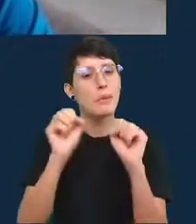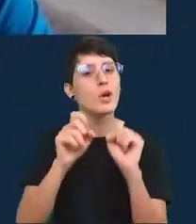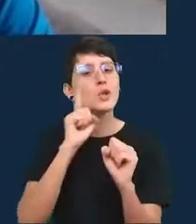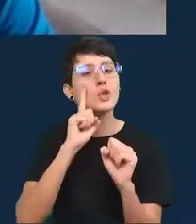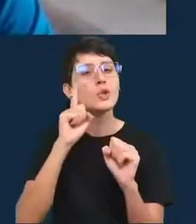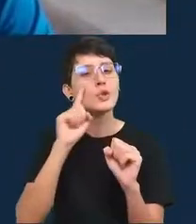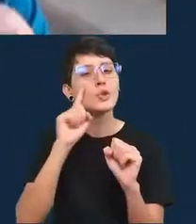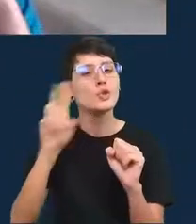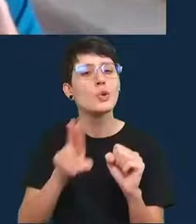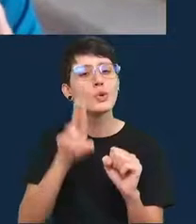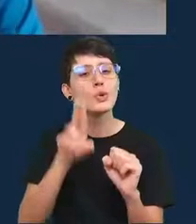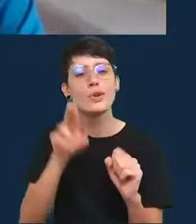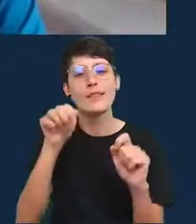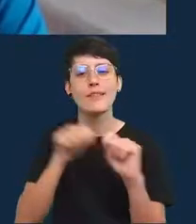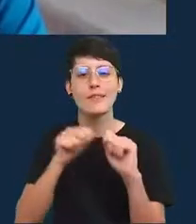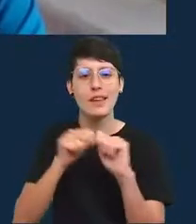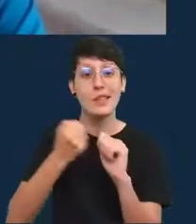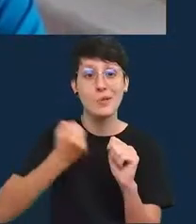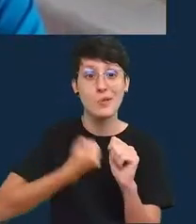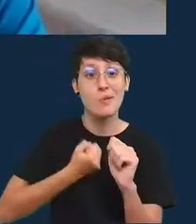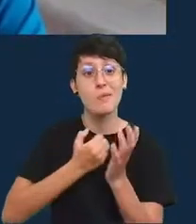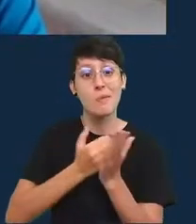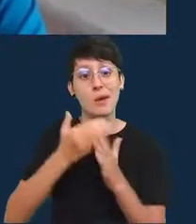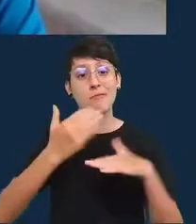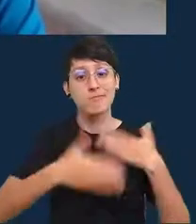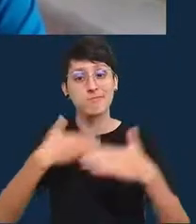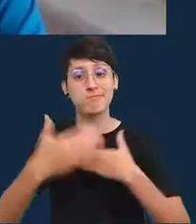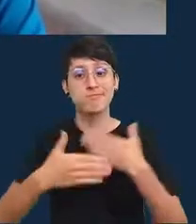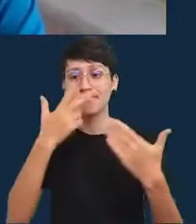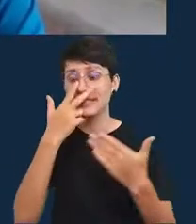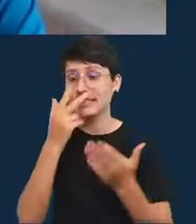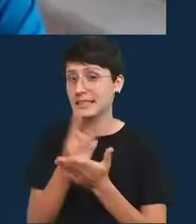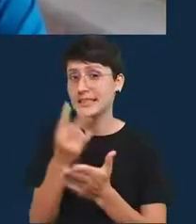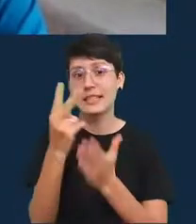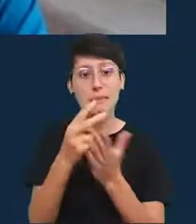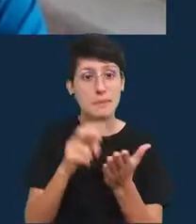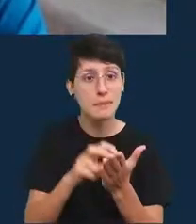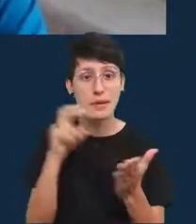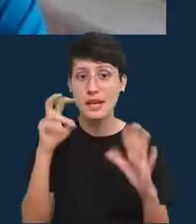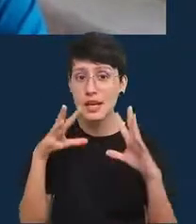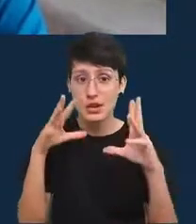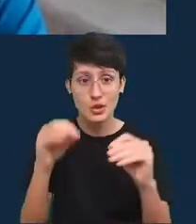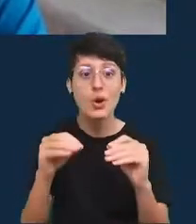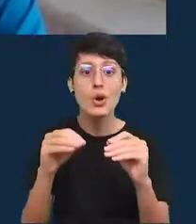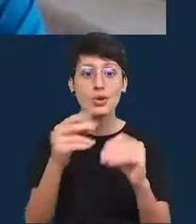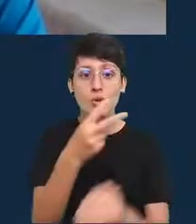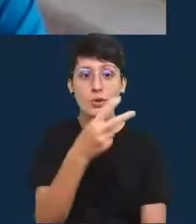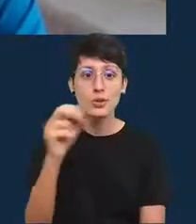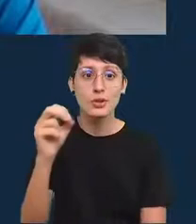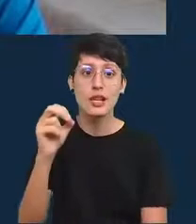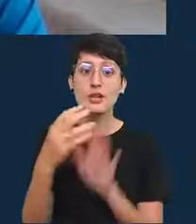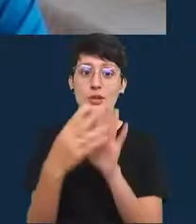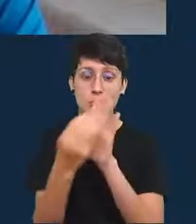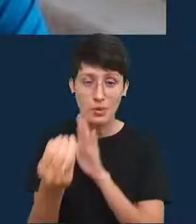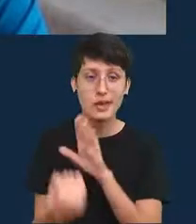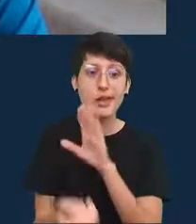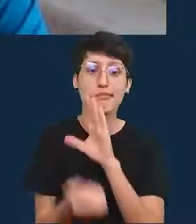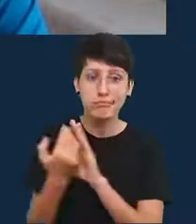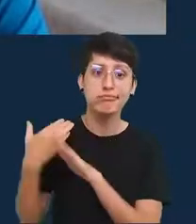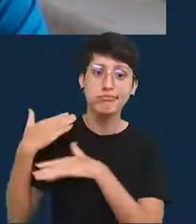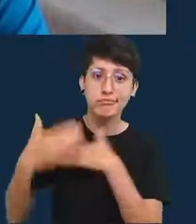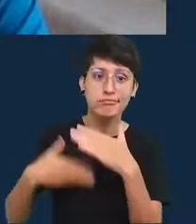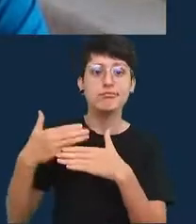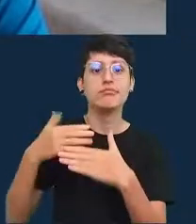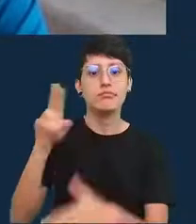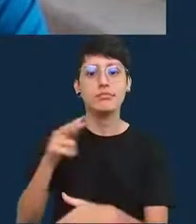medida que os números chegam né sim toda manhã todos esses 200 modelos rodam produzem previsões e a gente usa isso